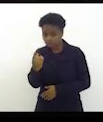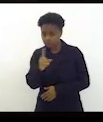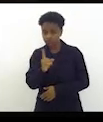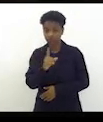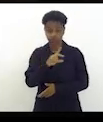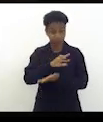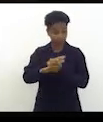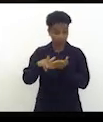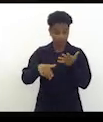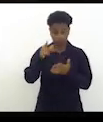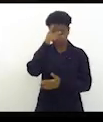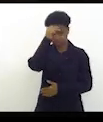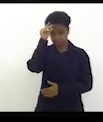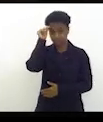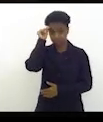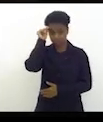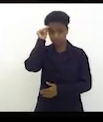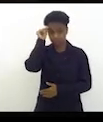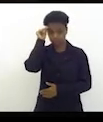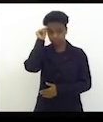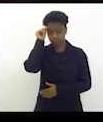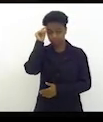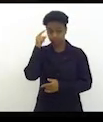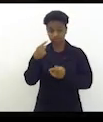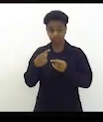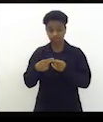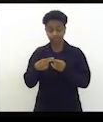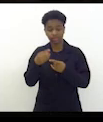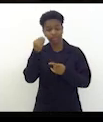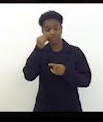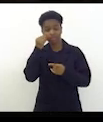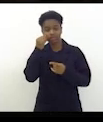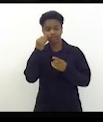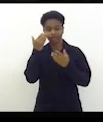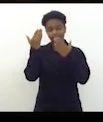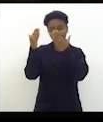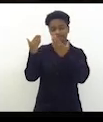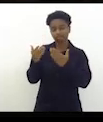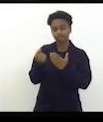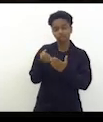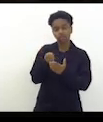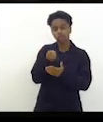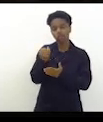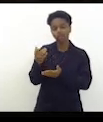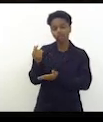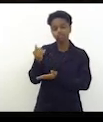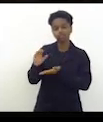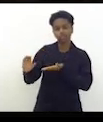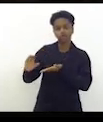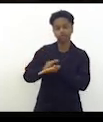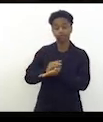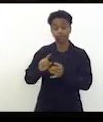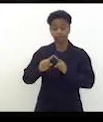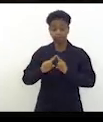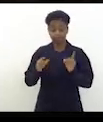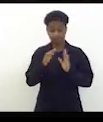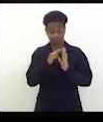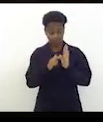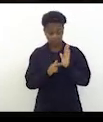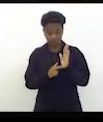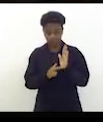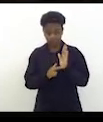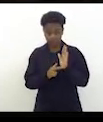diversas prefeituras como previsão de receita quando o nosso código de trânsito